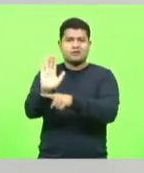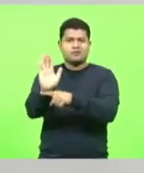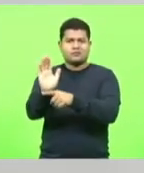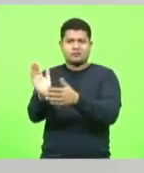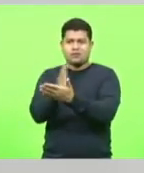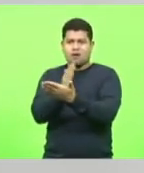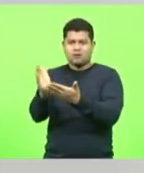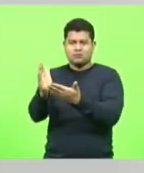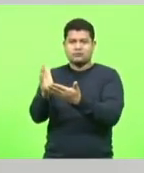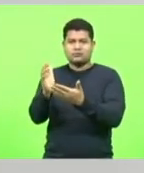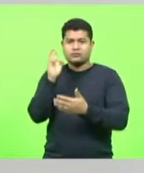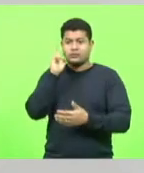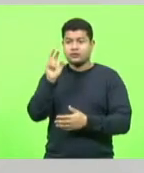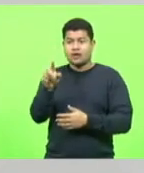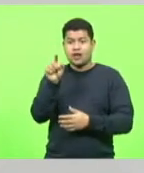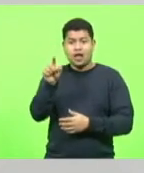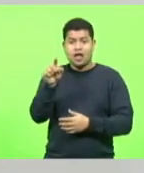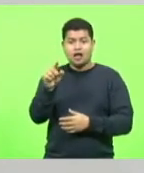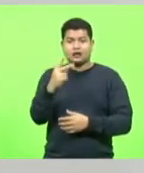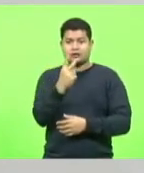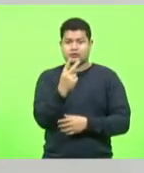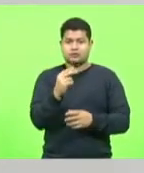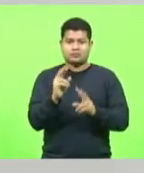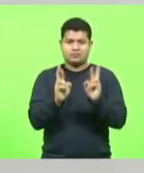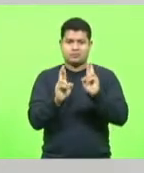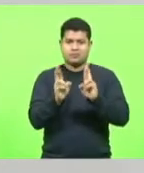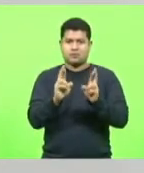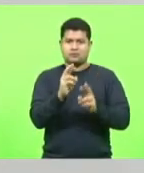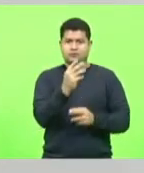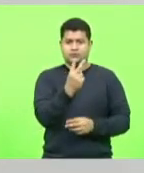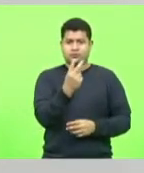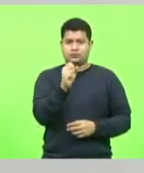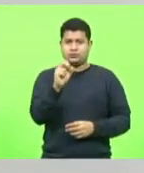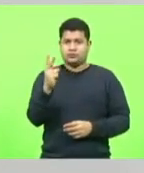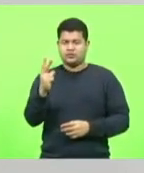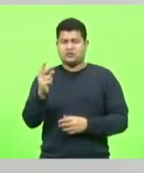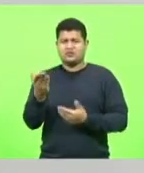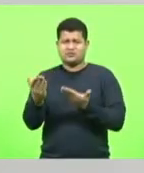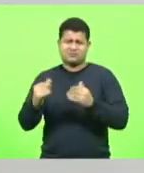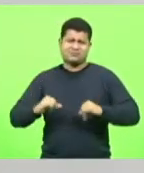da 282, deputada Marlene. Nós sofremos com aquela